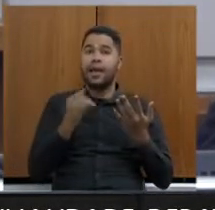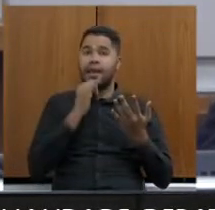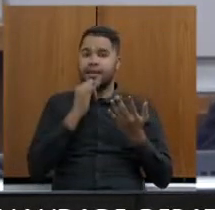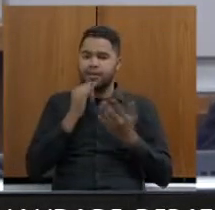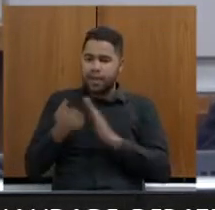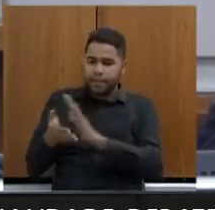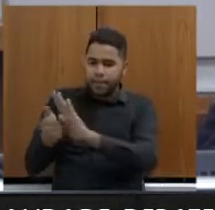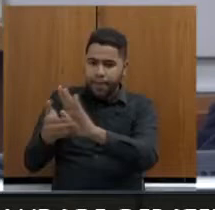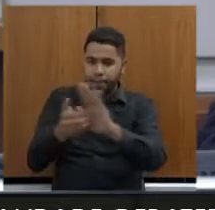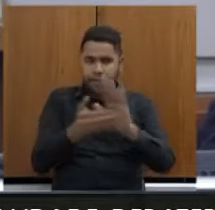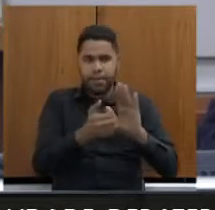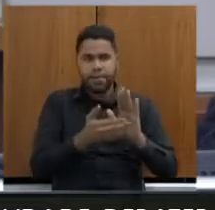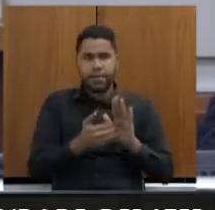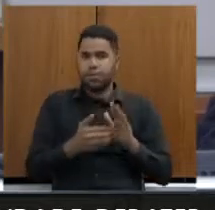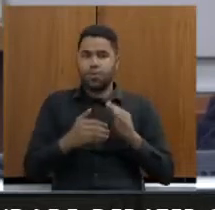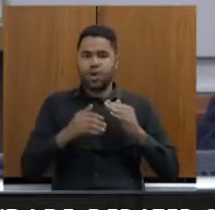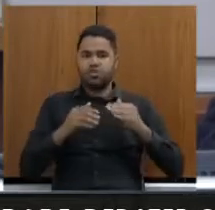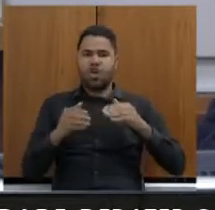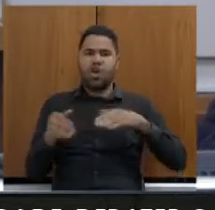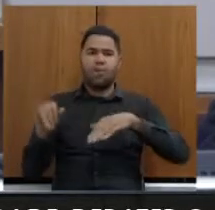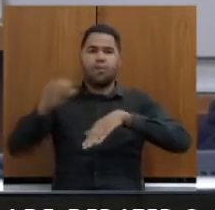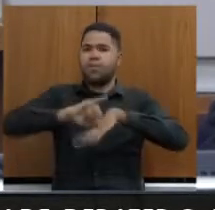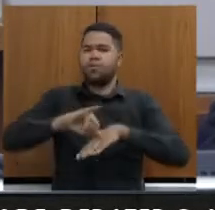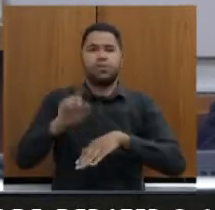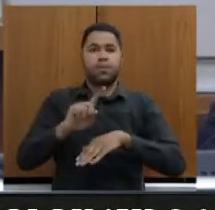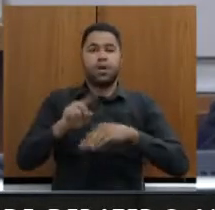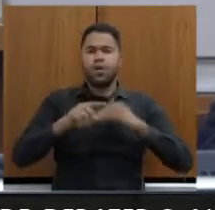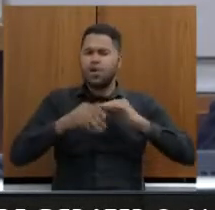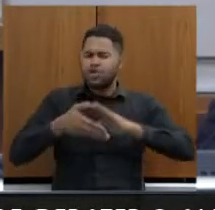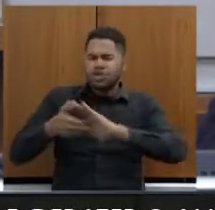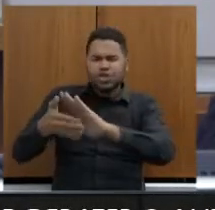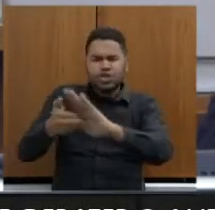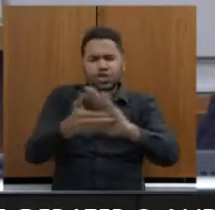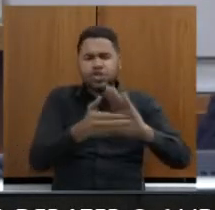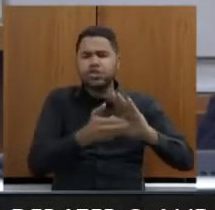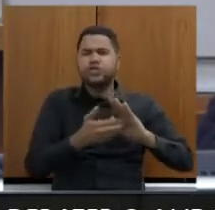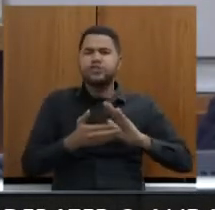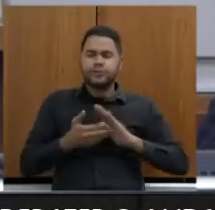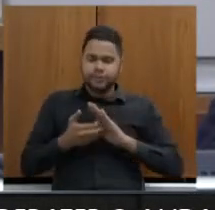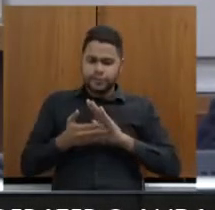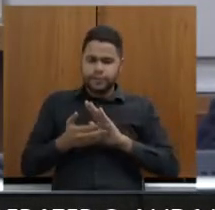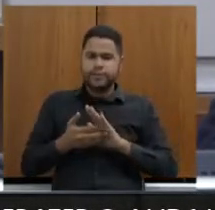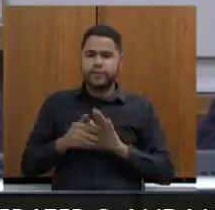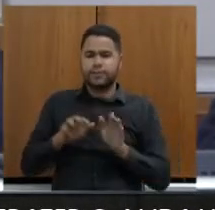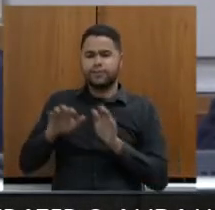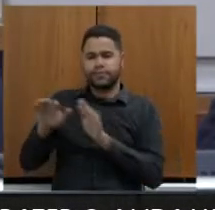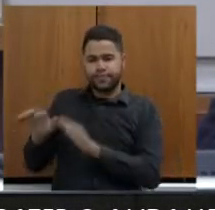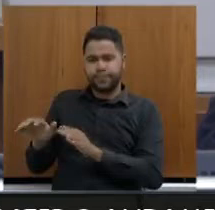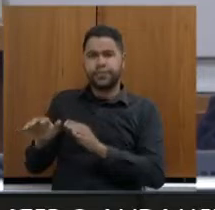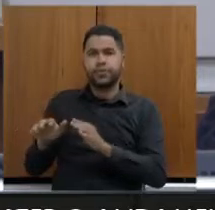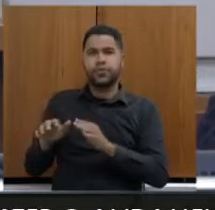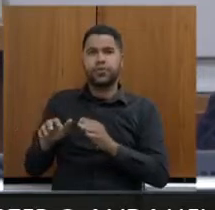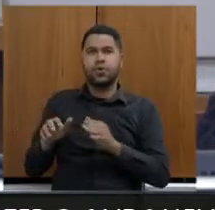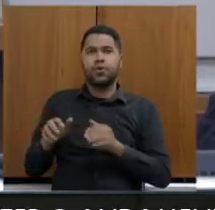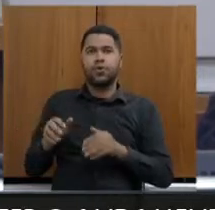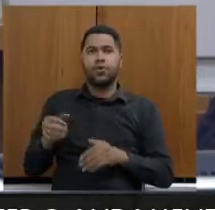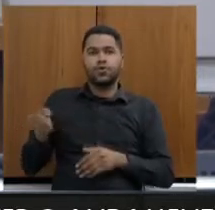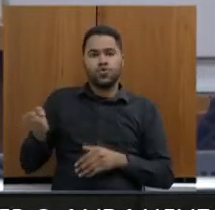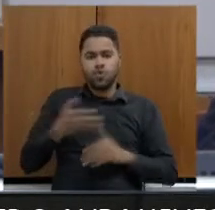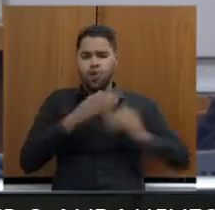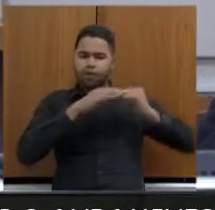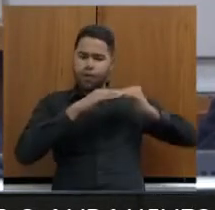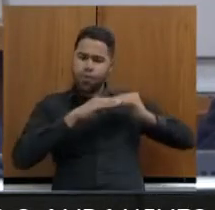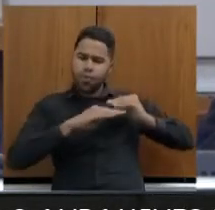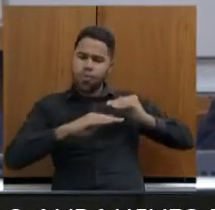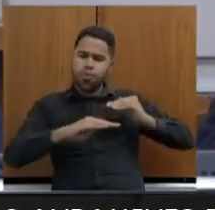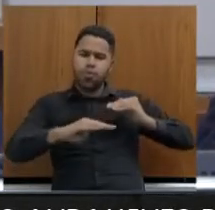o pavimento antigo, não é tapa ao buraco, retira o pavimento inteiro, recicla o pavimento, traz pavimento novo